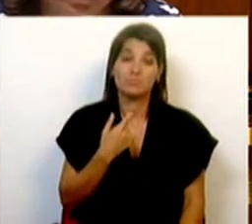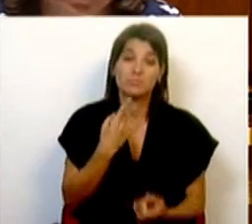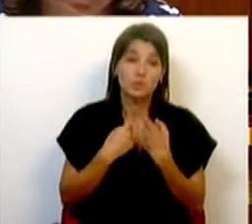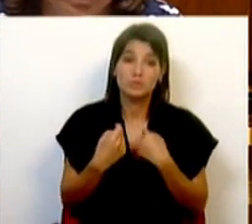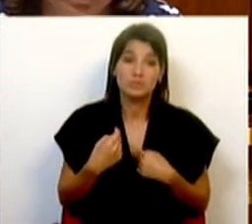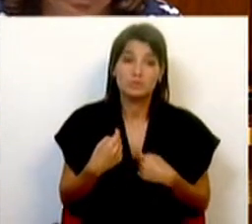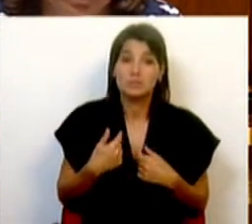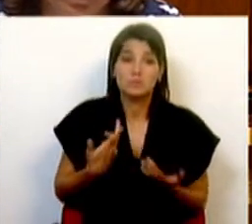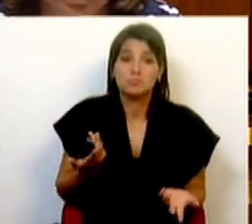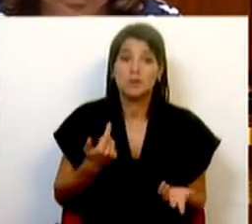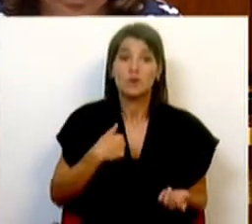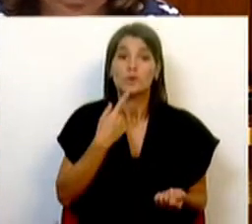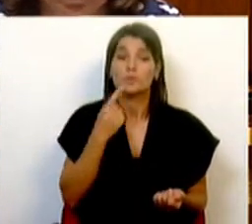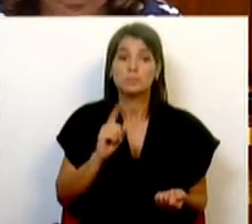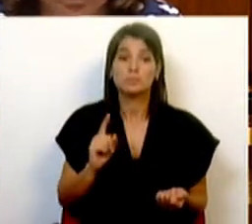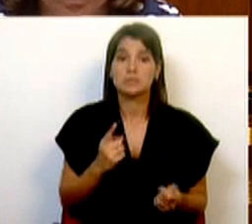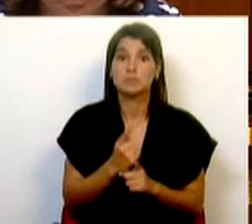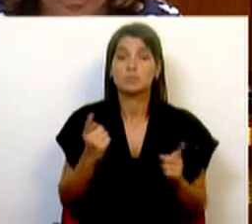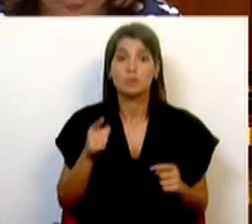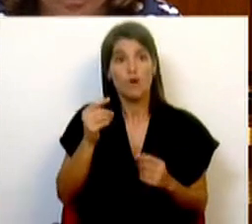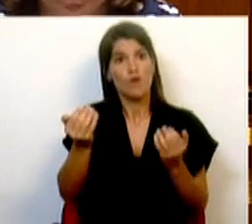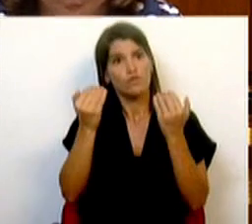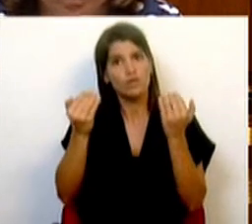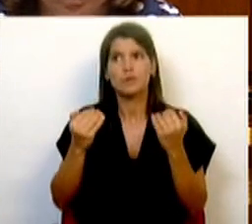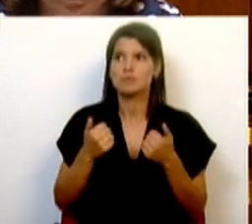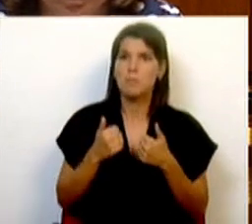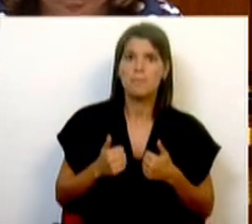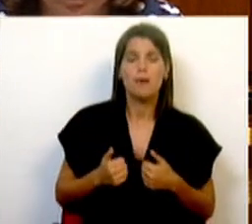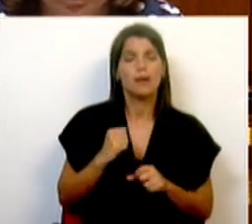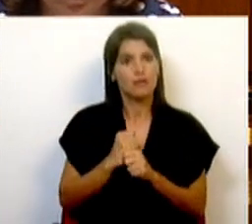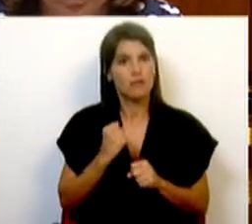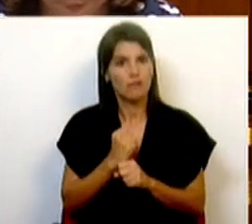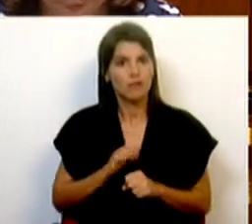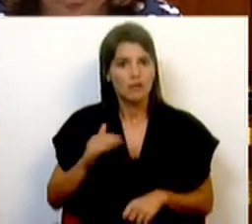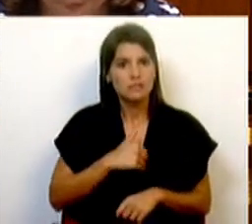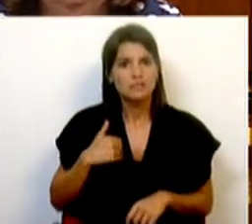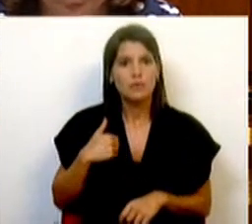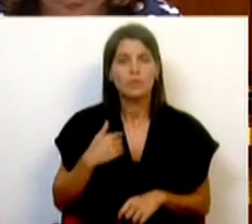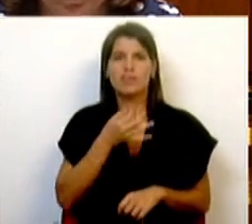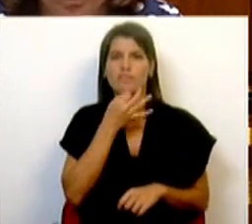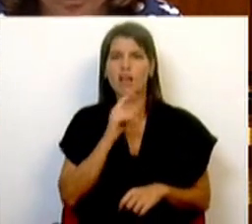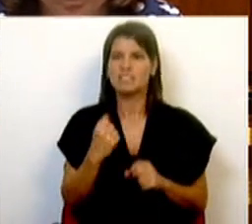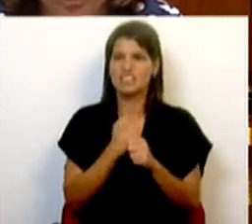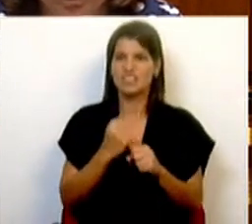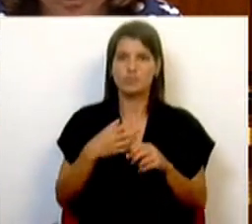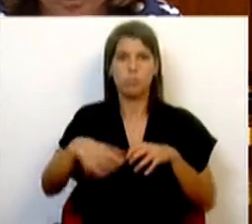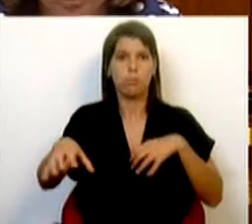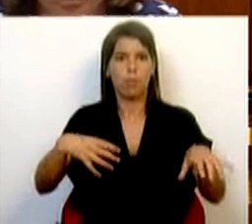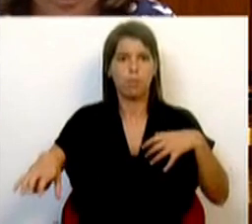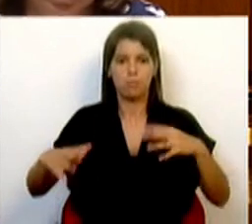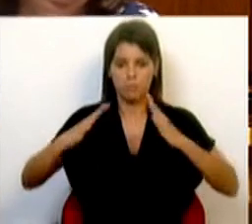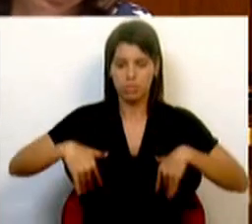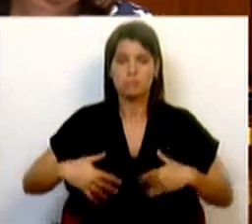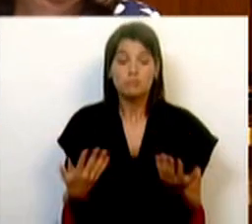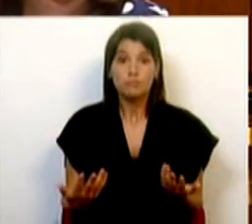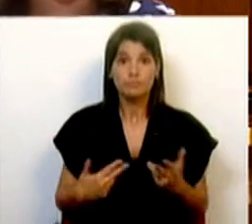compreender como é que alguém que está tão bem informado sobre o que estamos a fazer no Serviço Nacional de Saúde pode falar de desmantelar o Serviço Nacional de Saúde. isso não estamos a construir